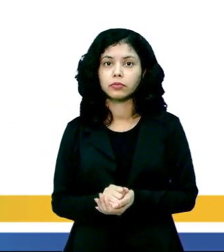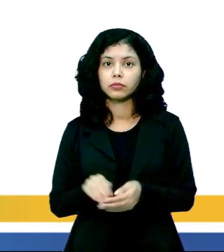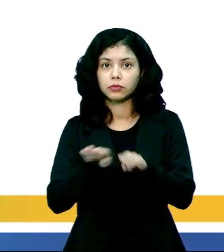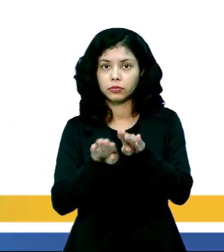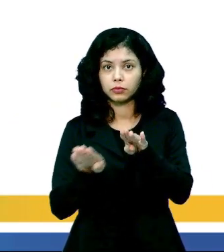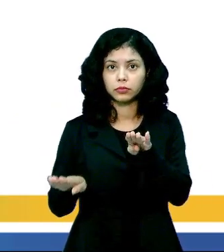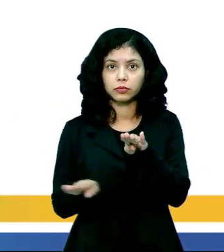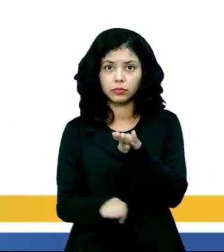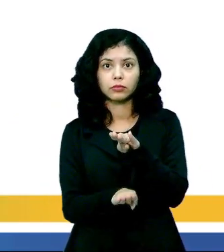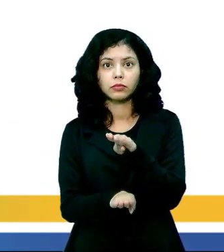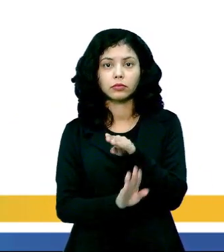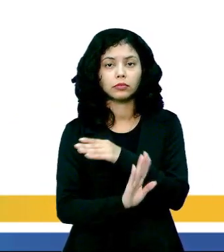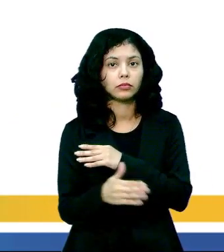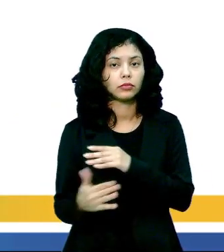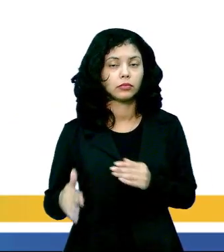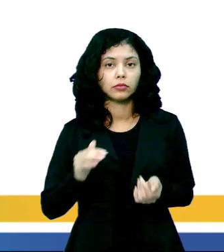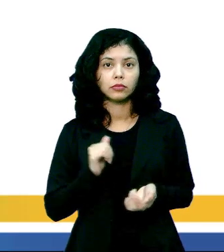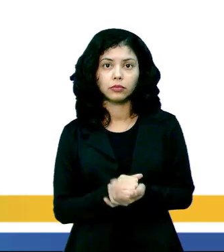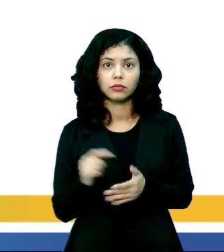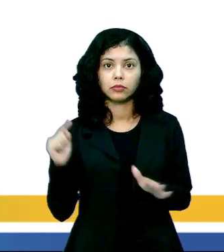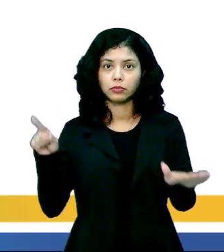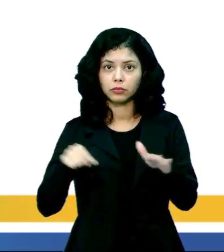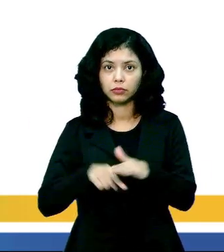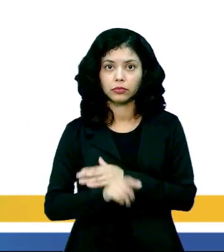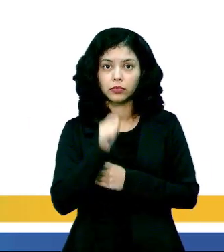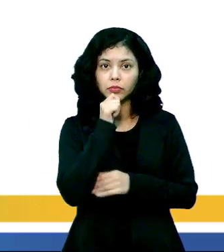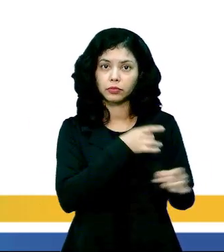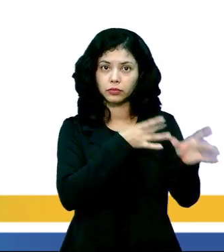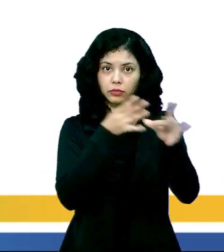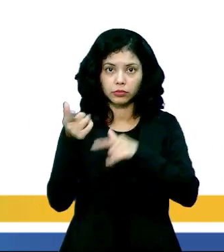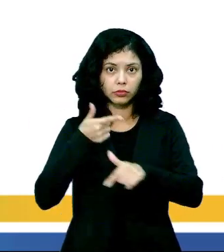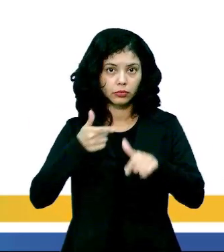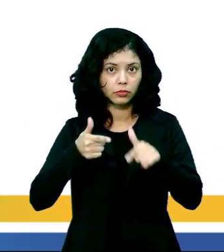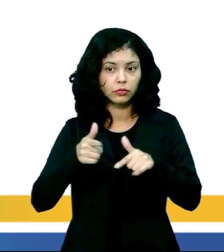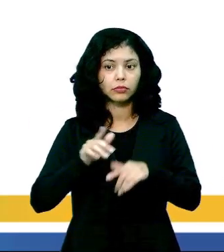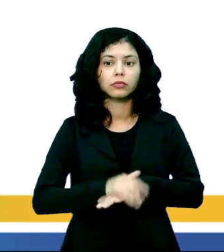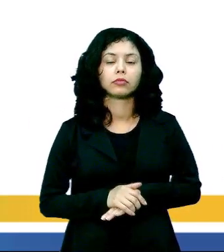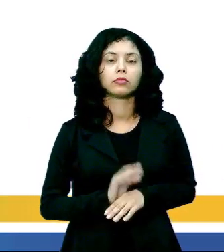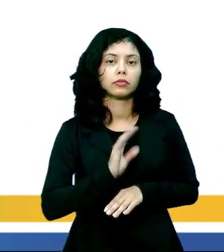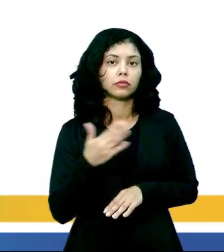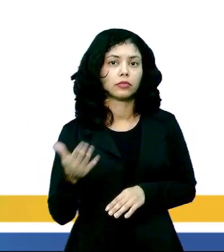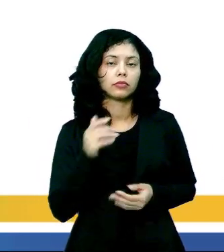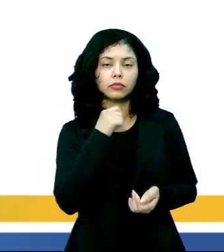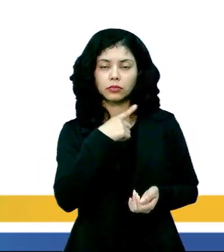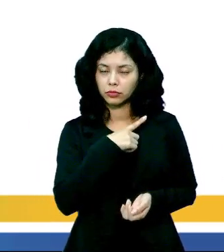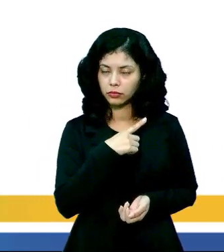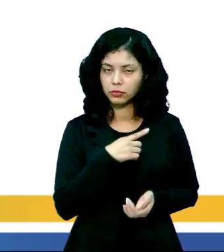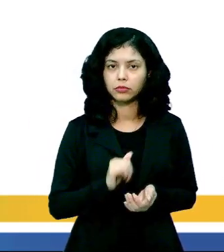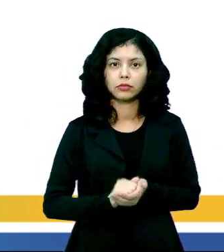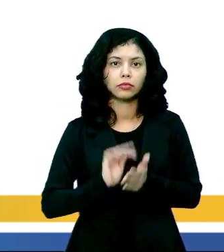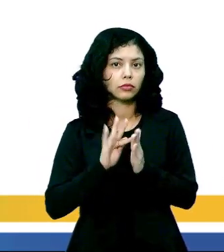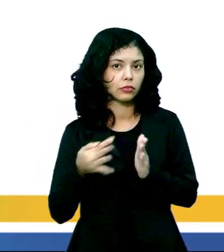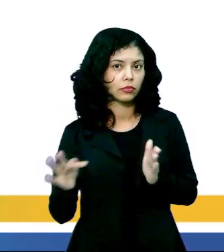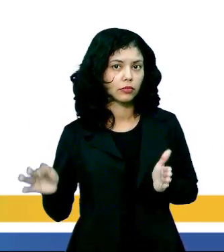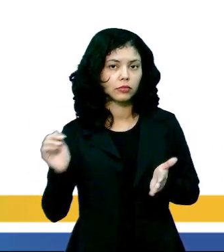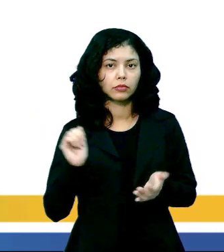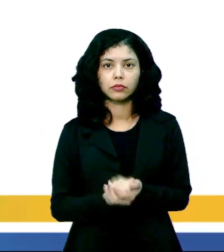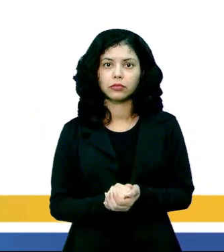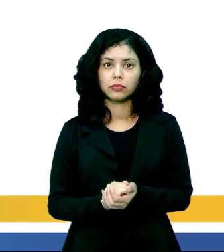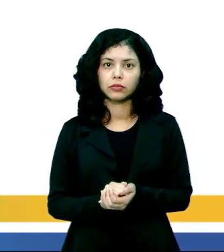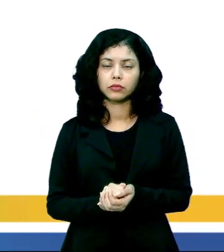desigualdade quando a mulher, ela está inserida no mercado de trabalho, quando ela exerce funções,